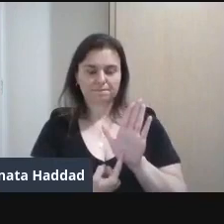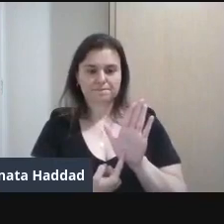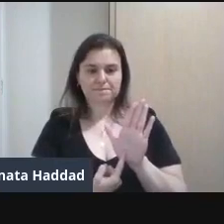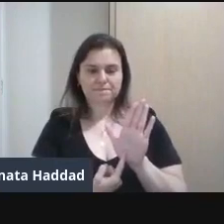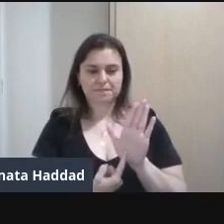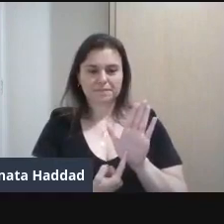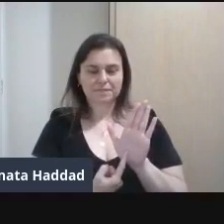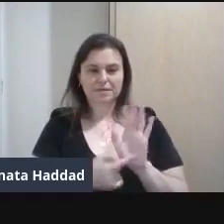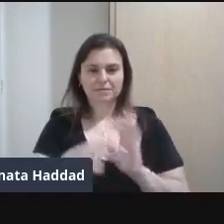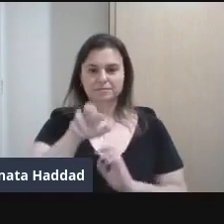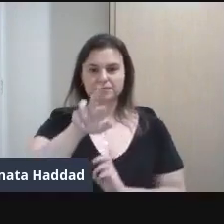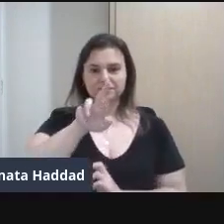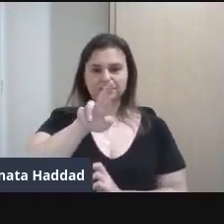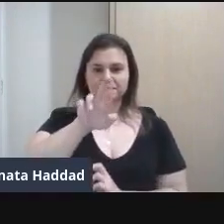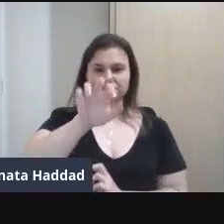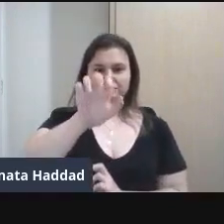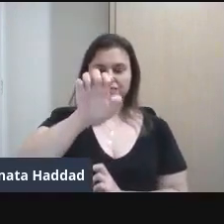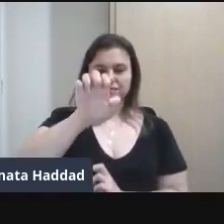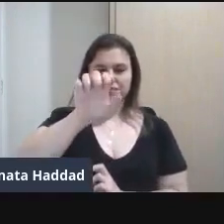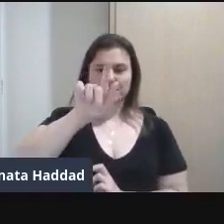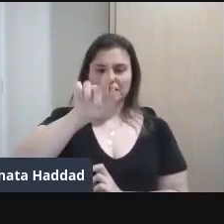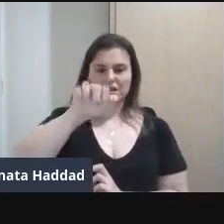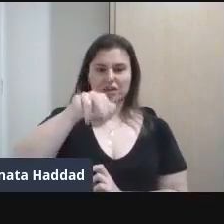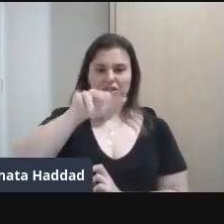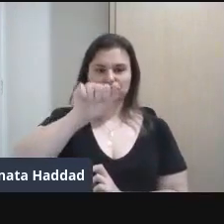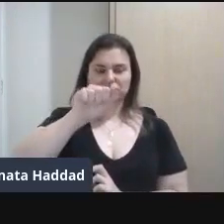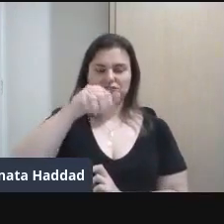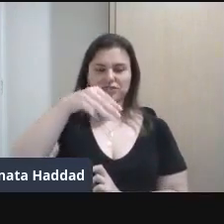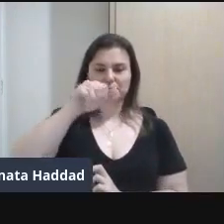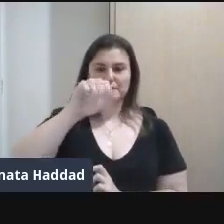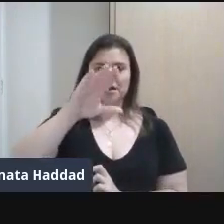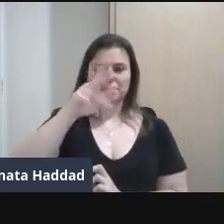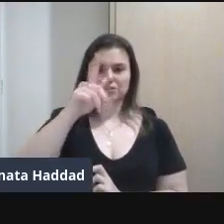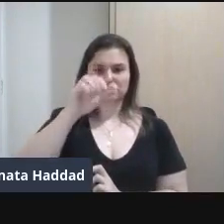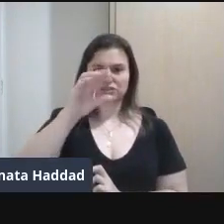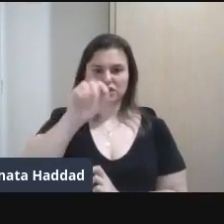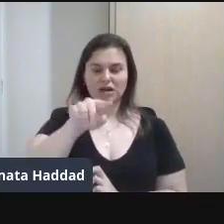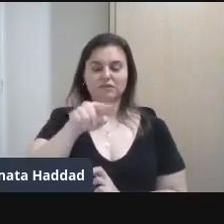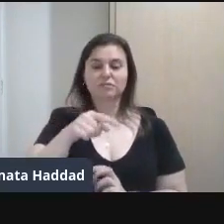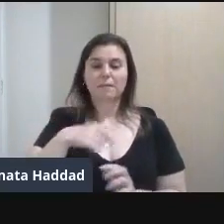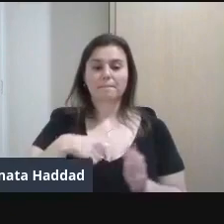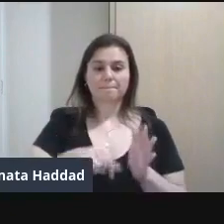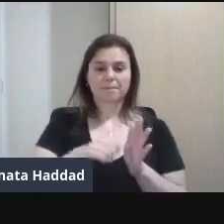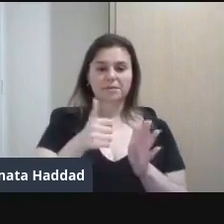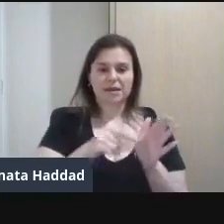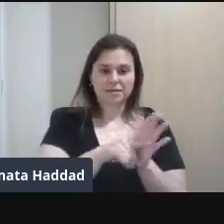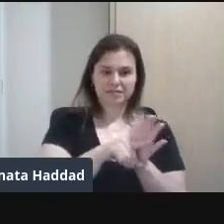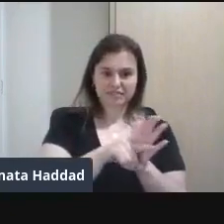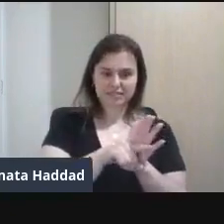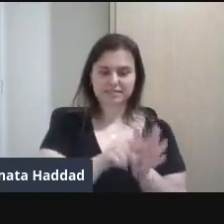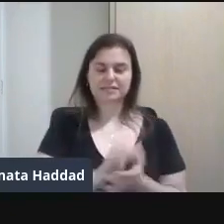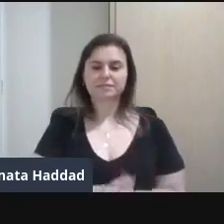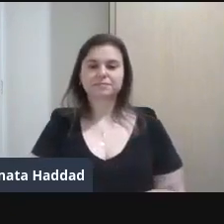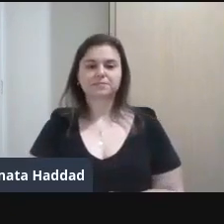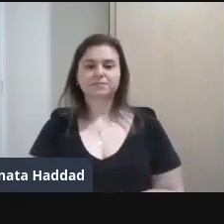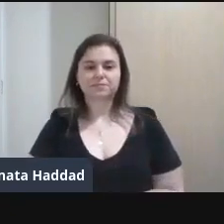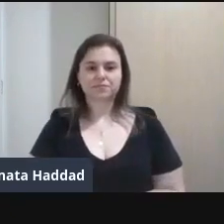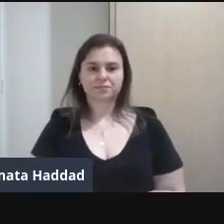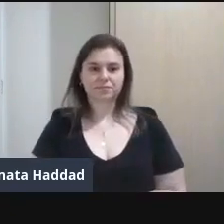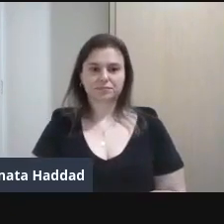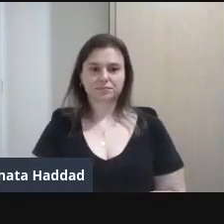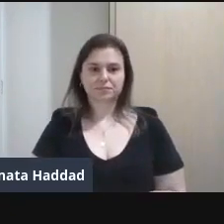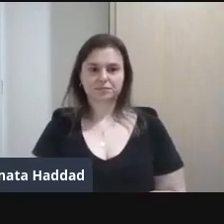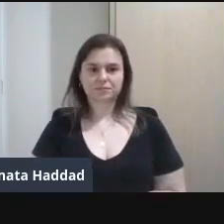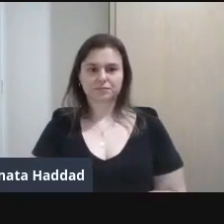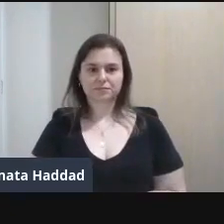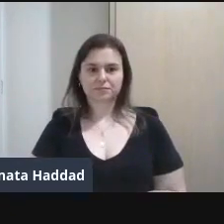você Que é o Acordaz Então Que é essa primeira Pesquisa dela Não é? Sai em 2009